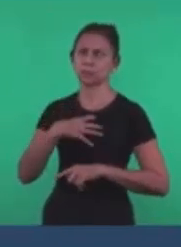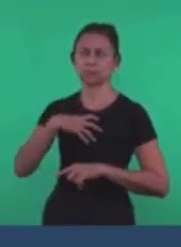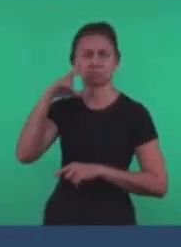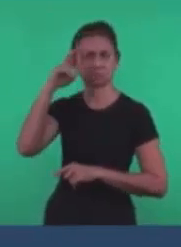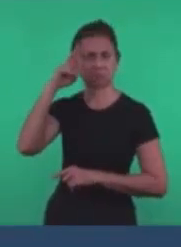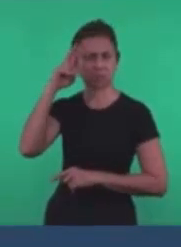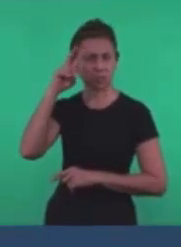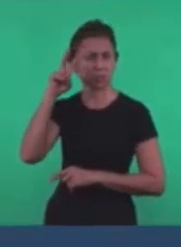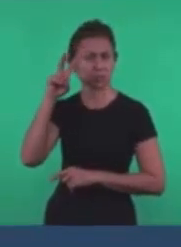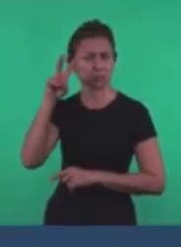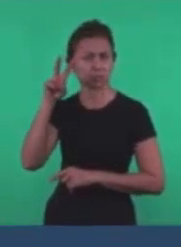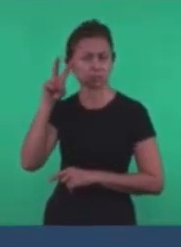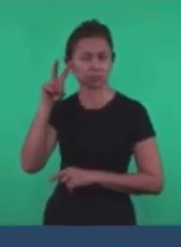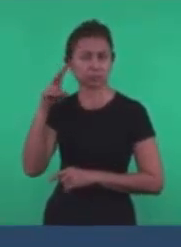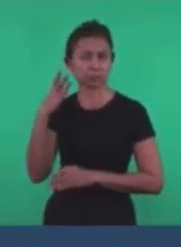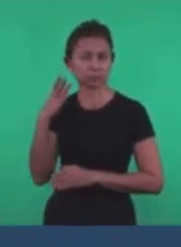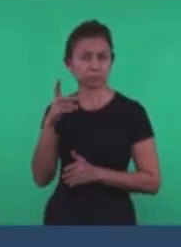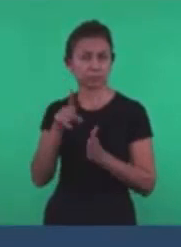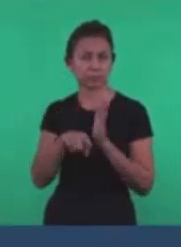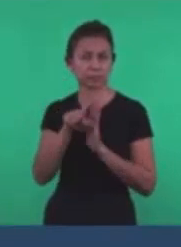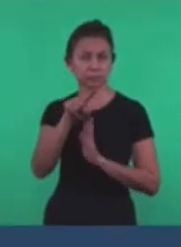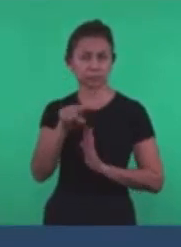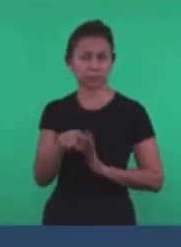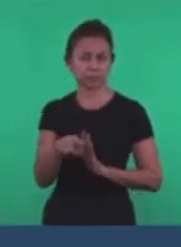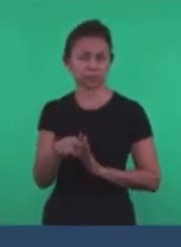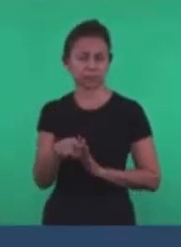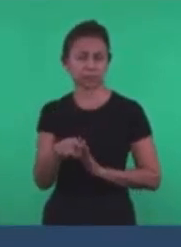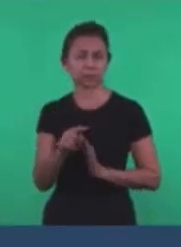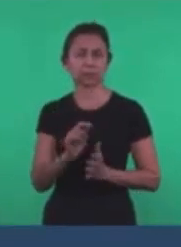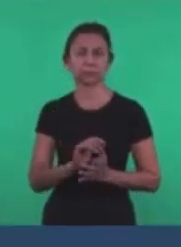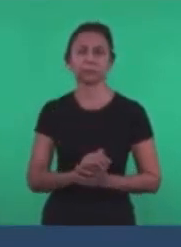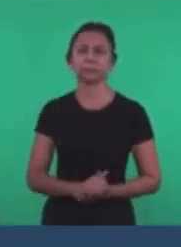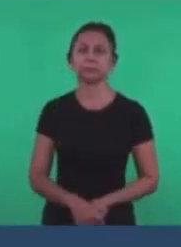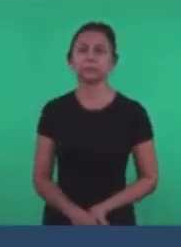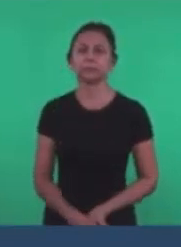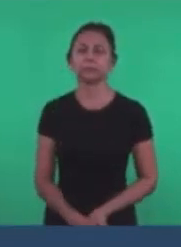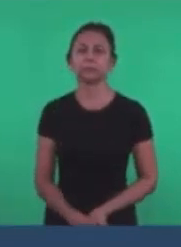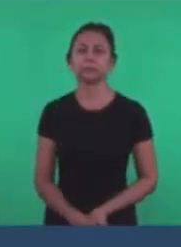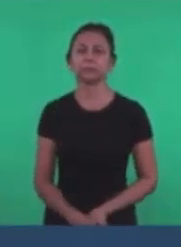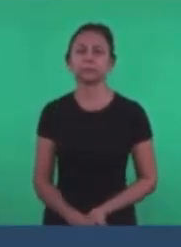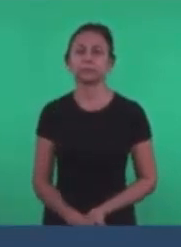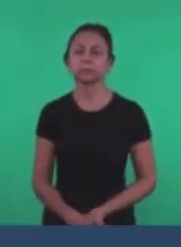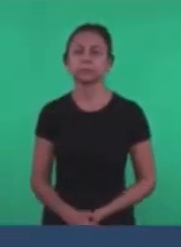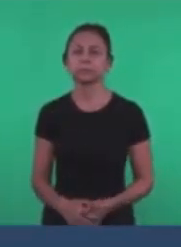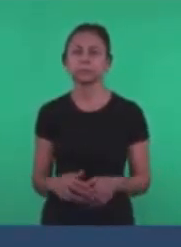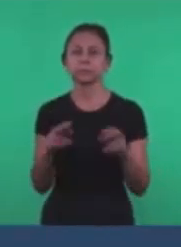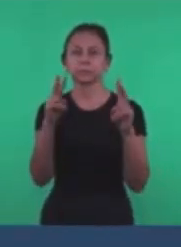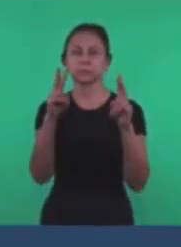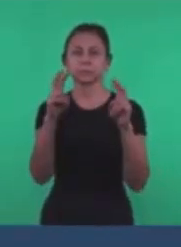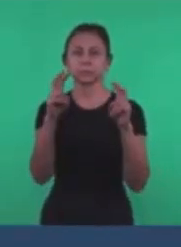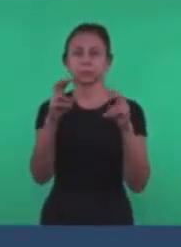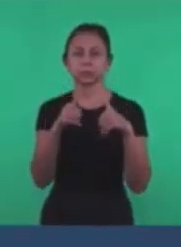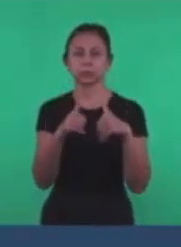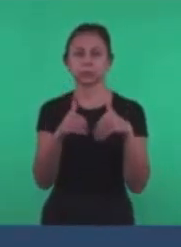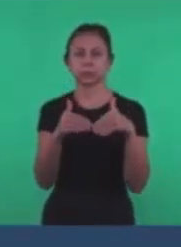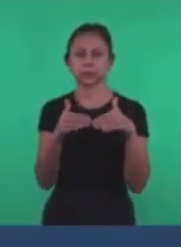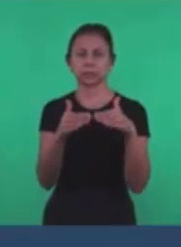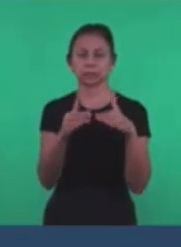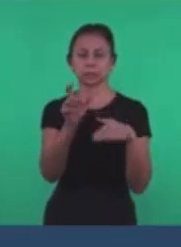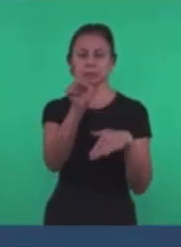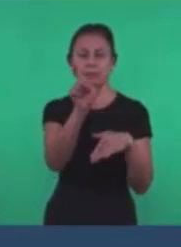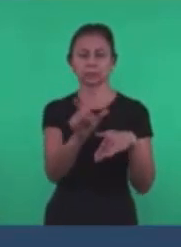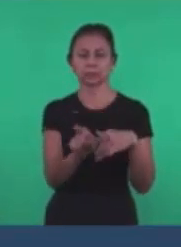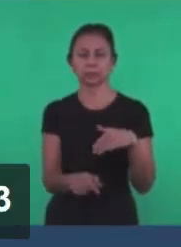Essa é primeira Parte Da nossa Pergunta Então O título Dado inicialmente Ao senhor Jesus